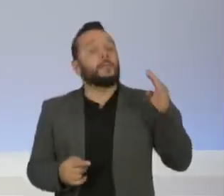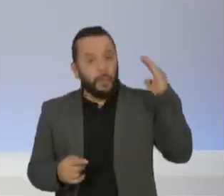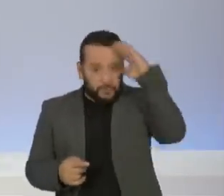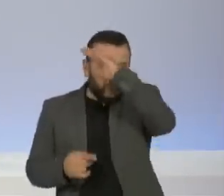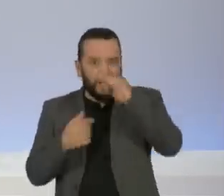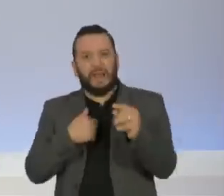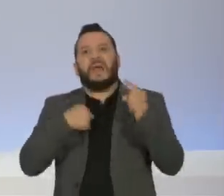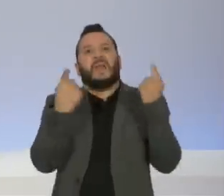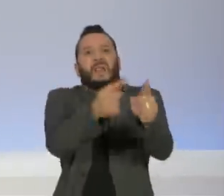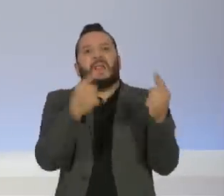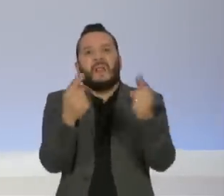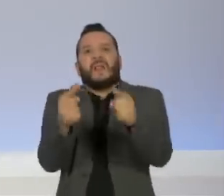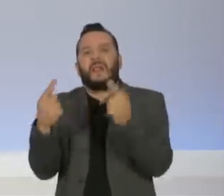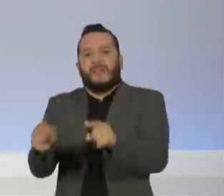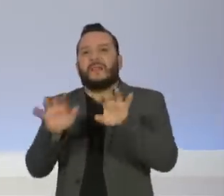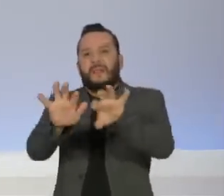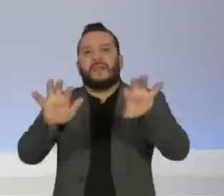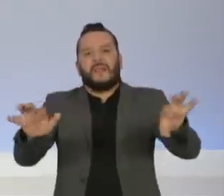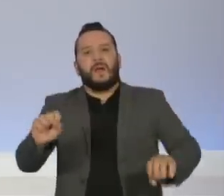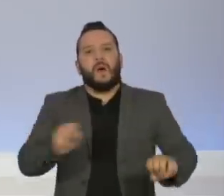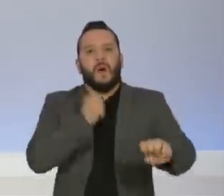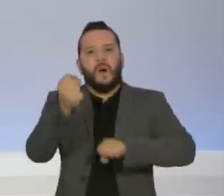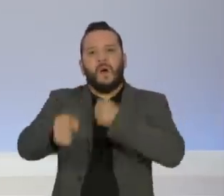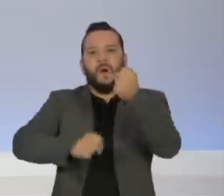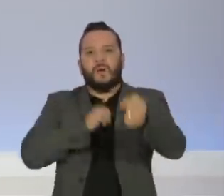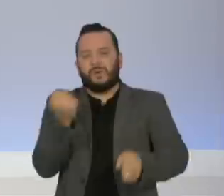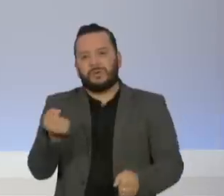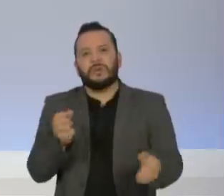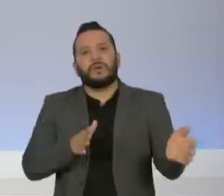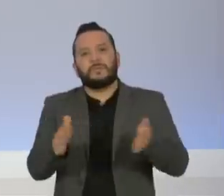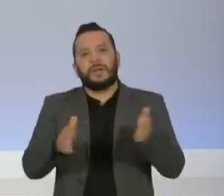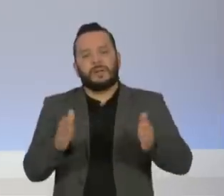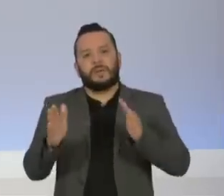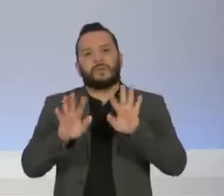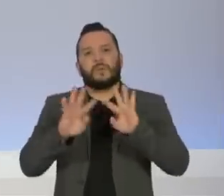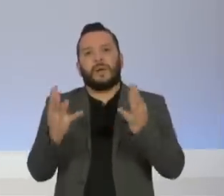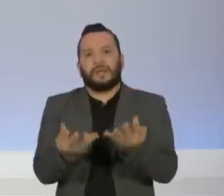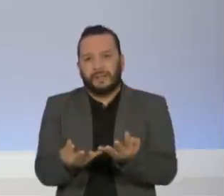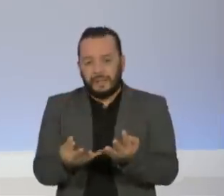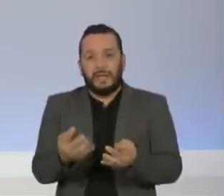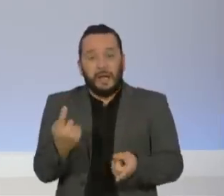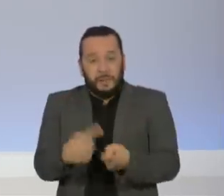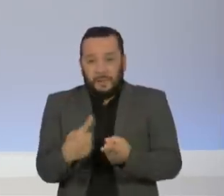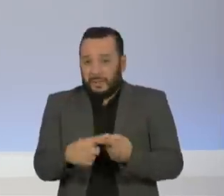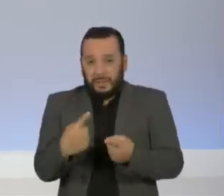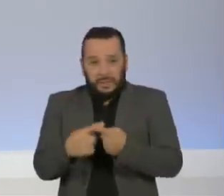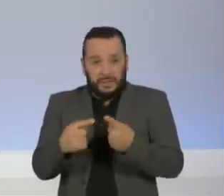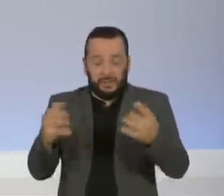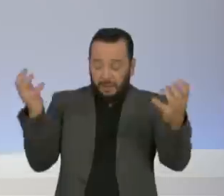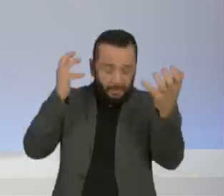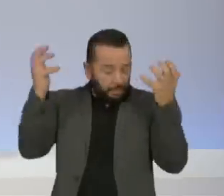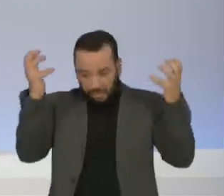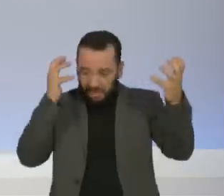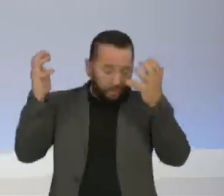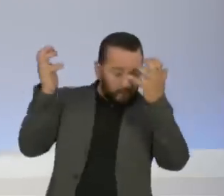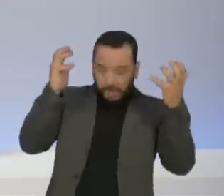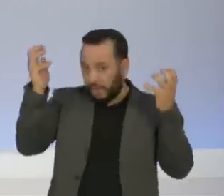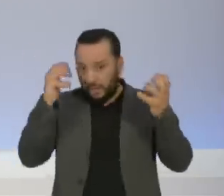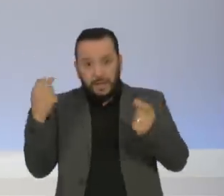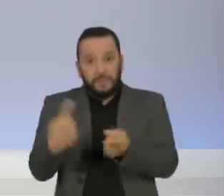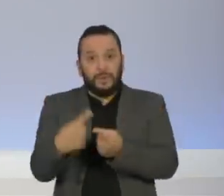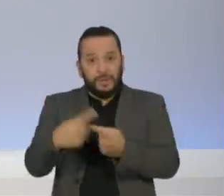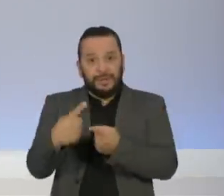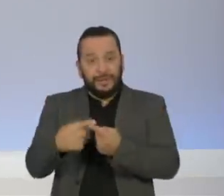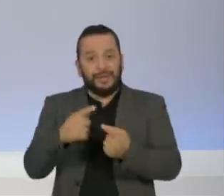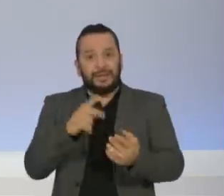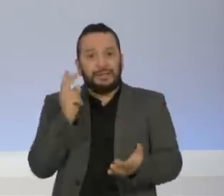muito ódio, as pessoas têm se policiado nessa quarentena para não entrar numa loucura de doença mental, de constantemente